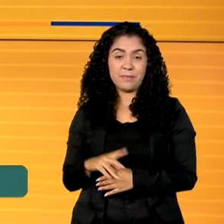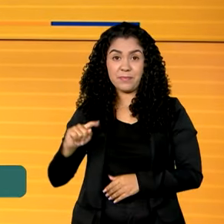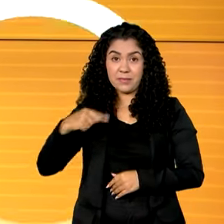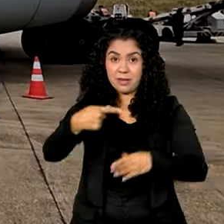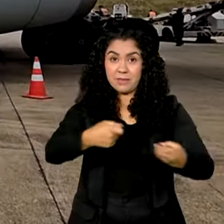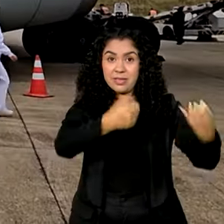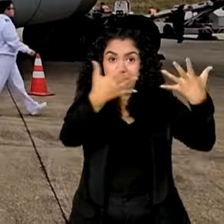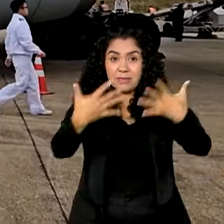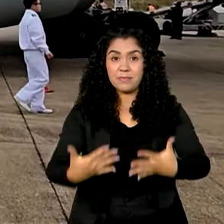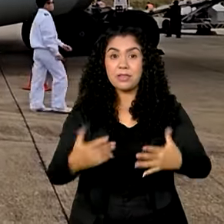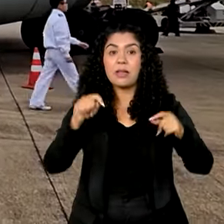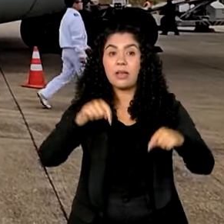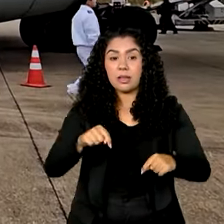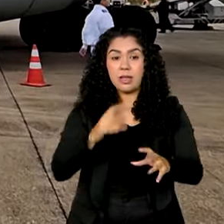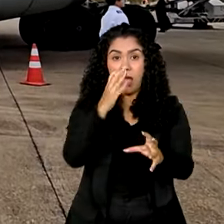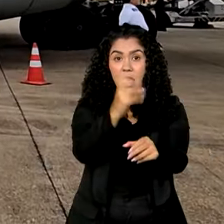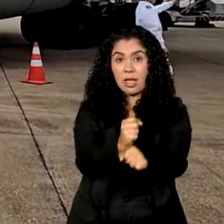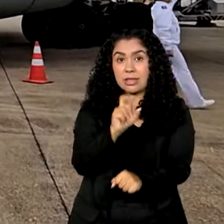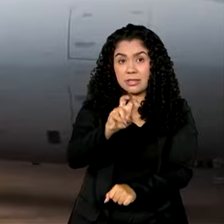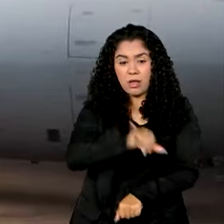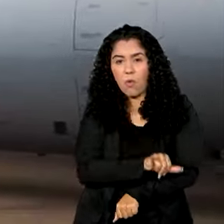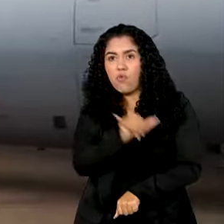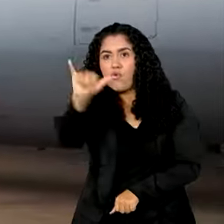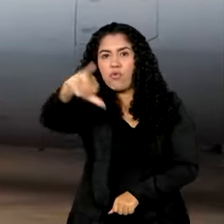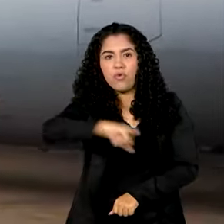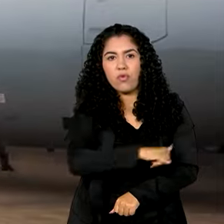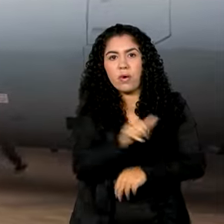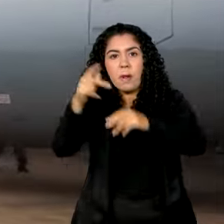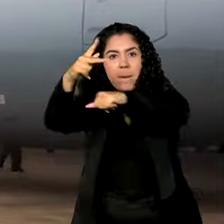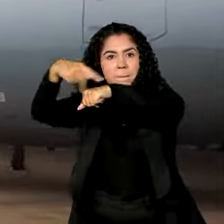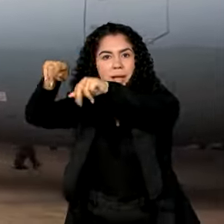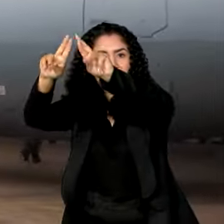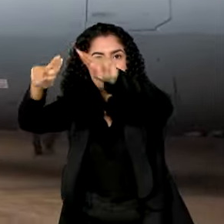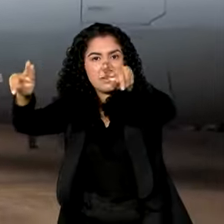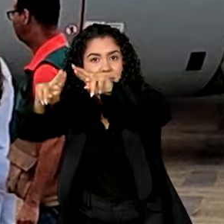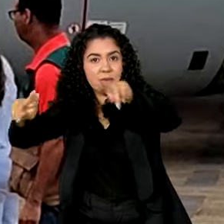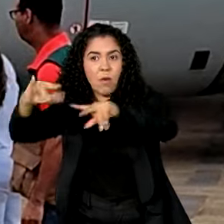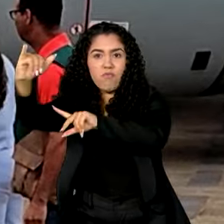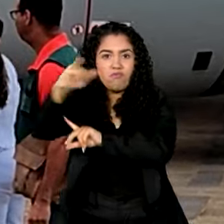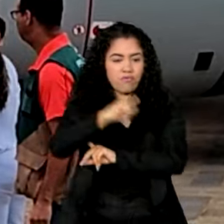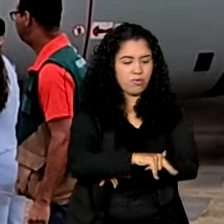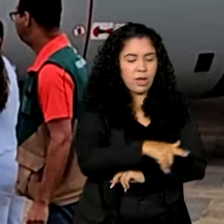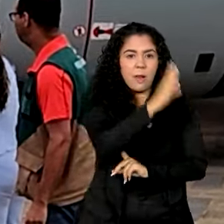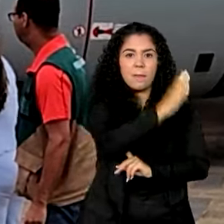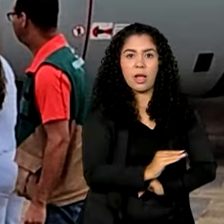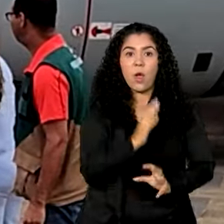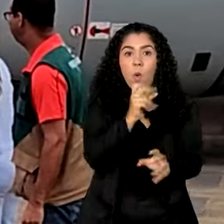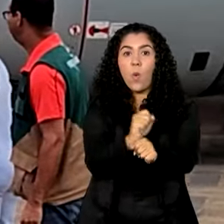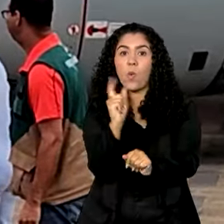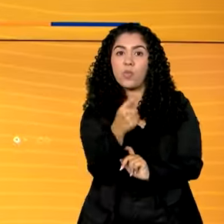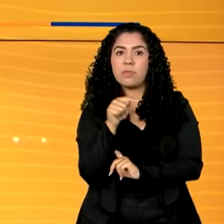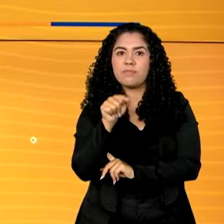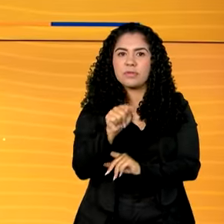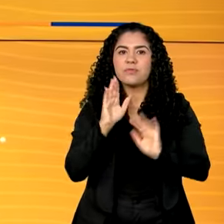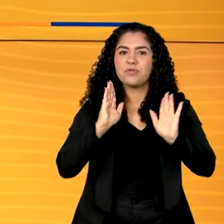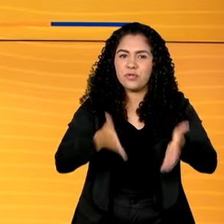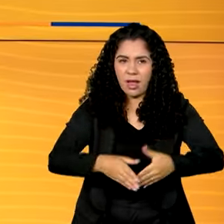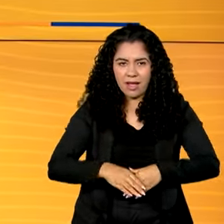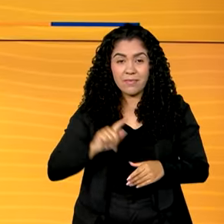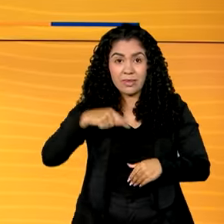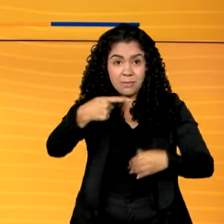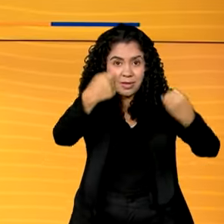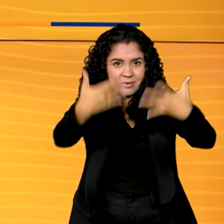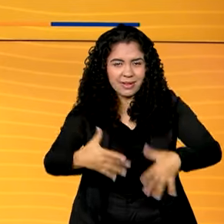a seguir, chega ao Brasil, o quinto voo com brasileiros vindos do Líbano. Já passa de mil o número de repatriados. Os